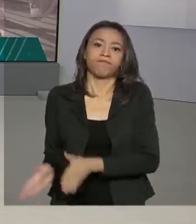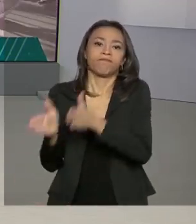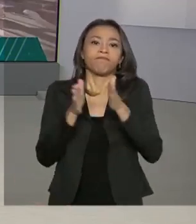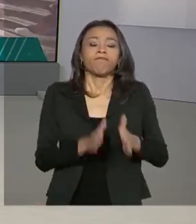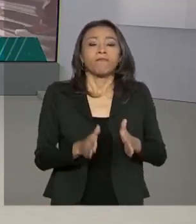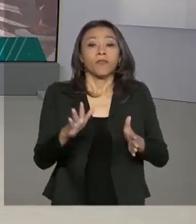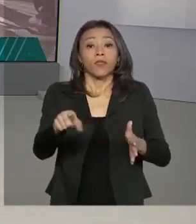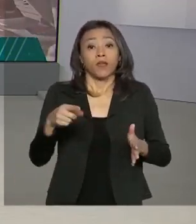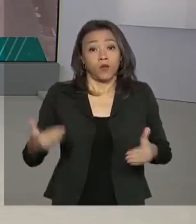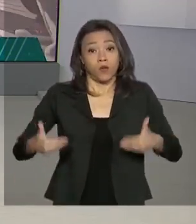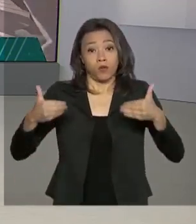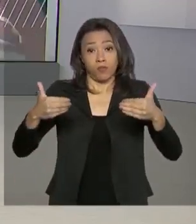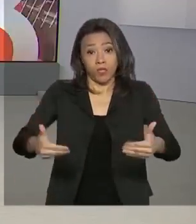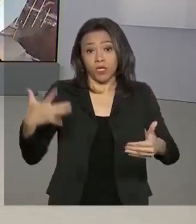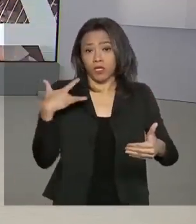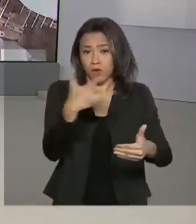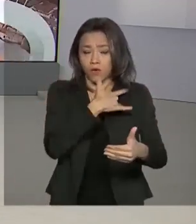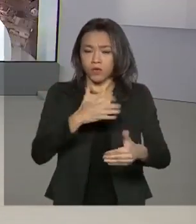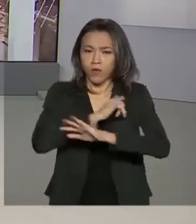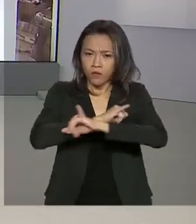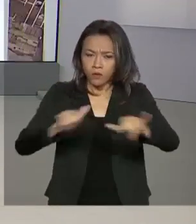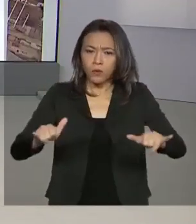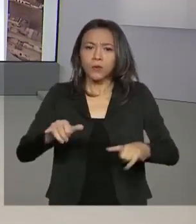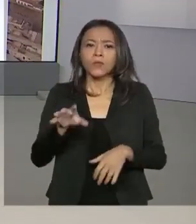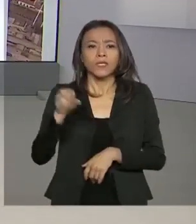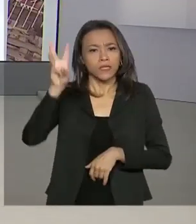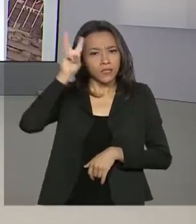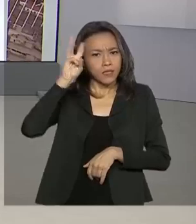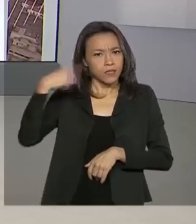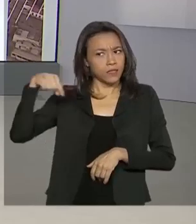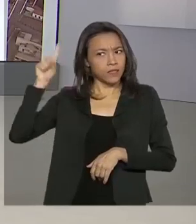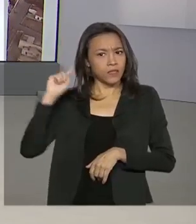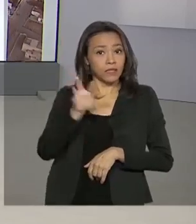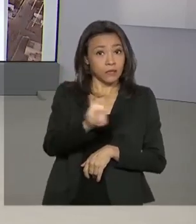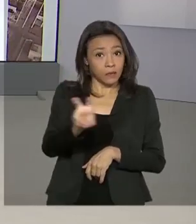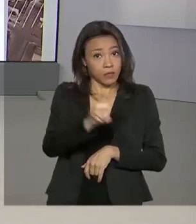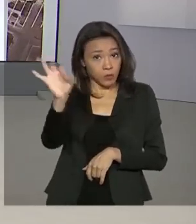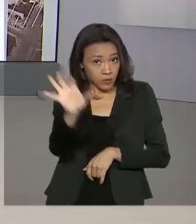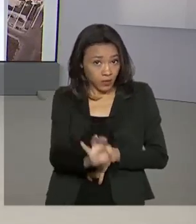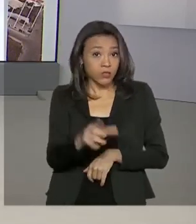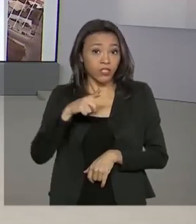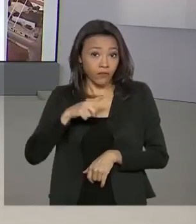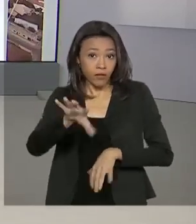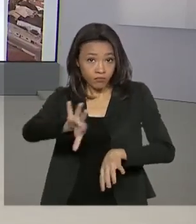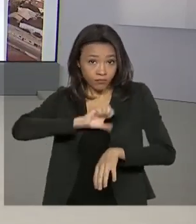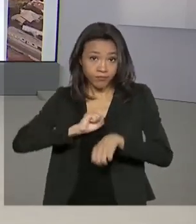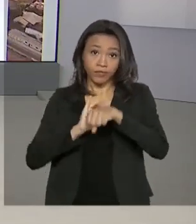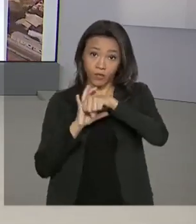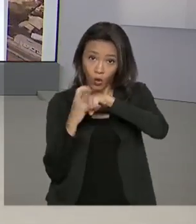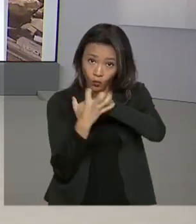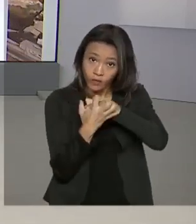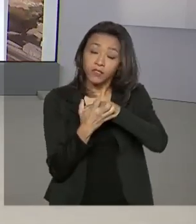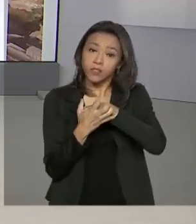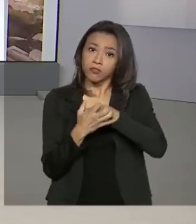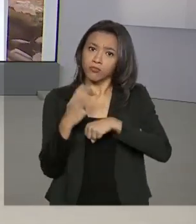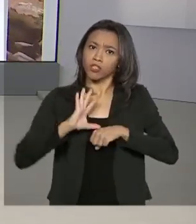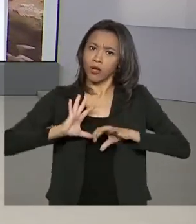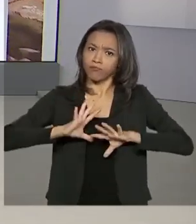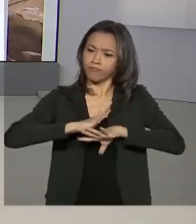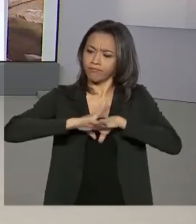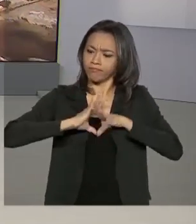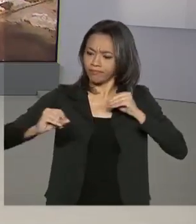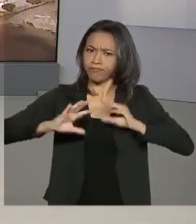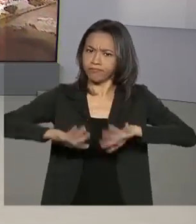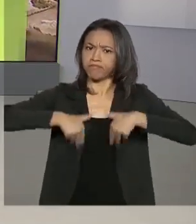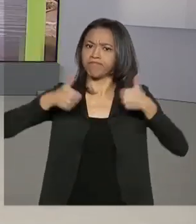terça-feira que 55% dos pacientes que tiveram a Covid-19 estão recuperados. Luiz Henrique Mandetta disse